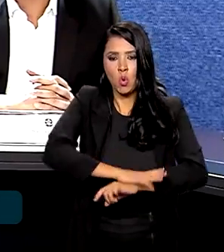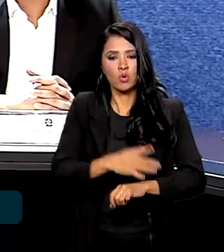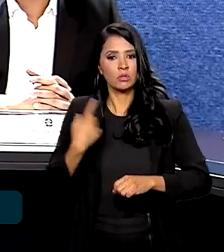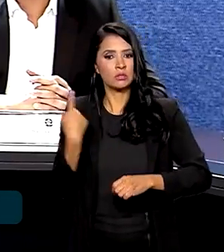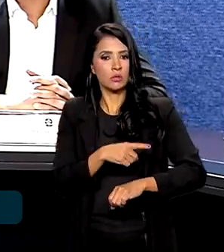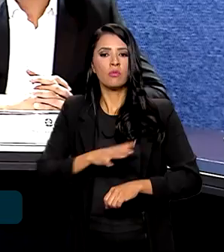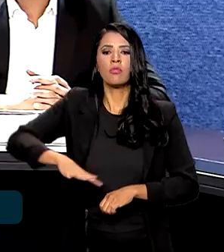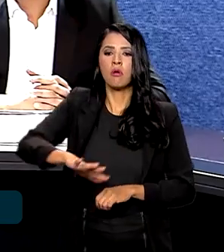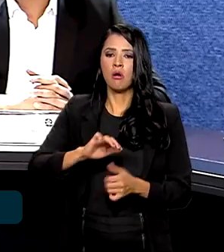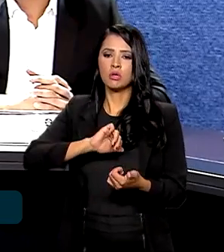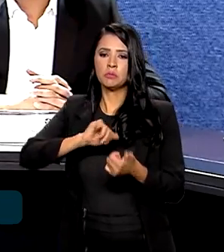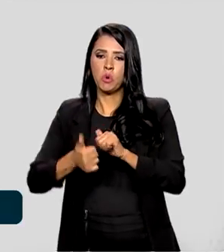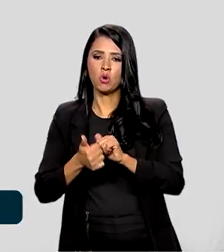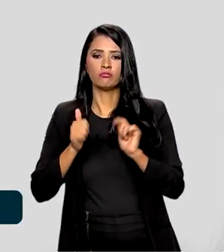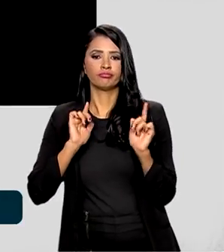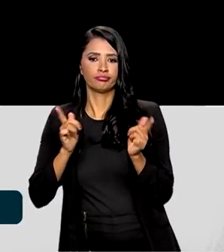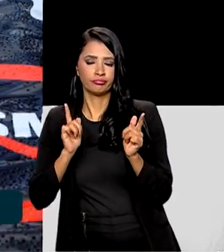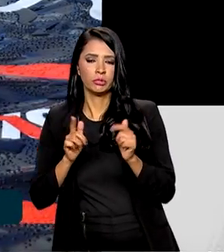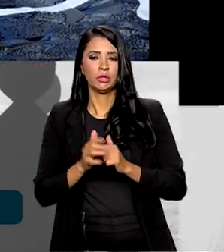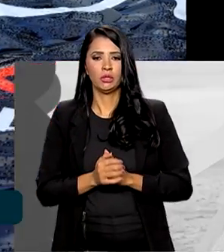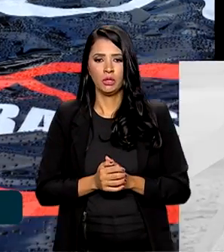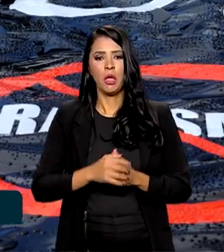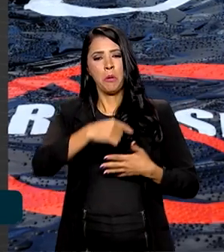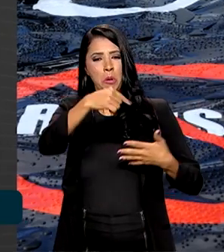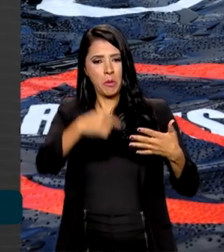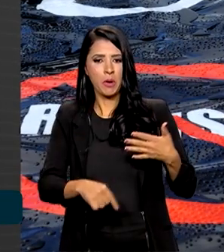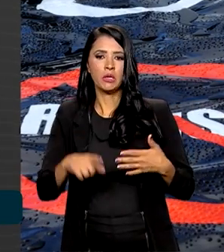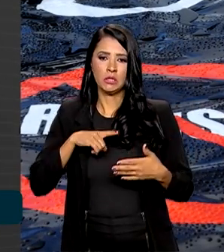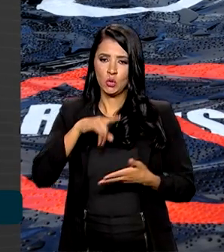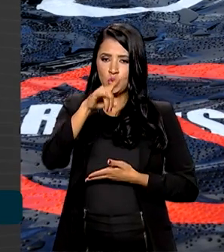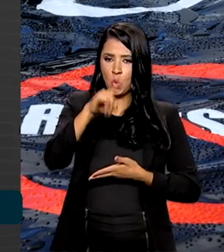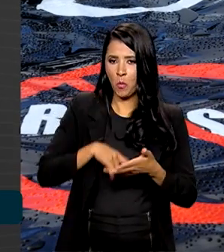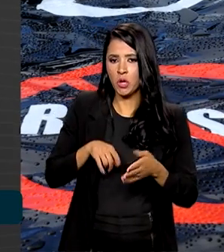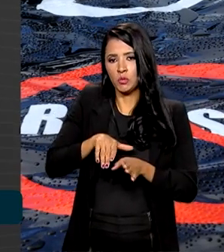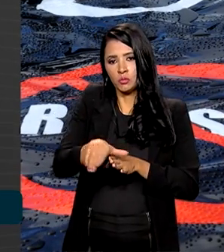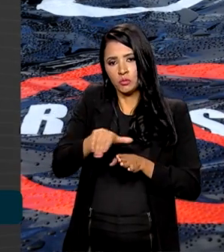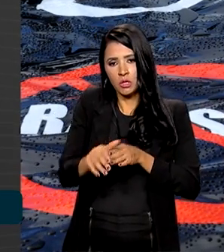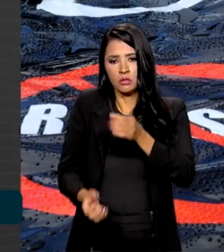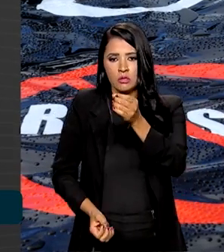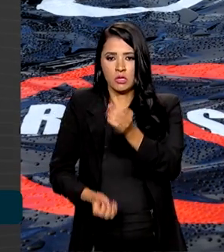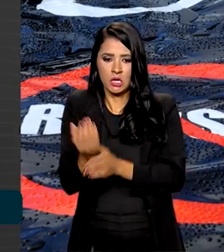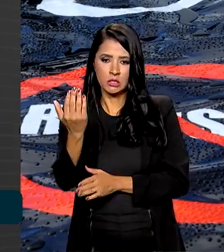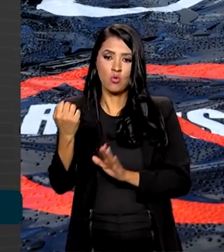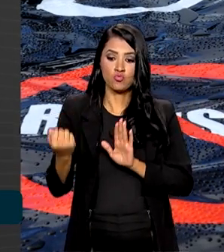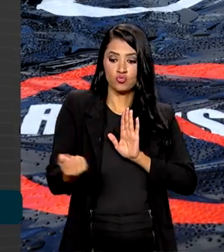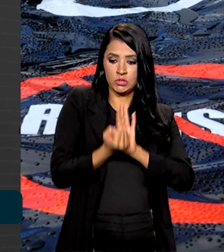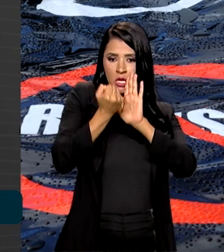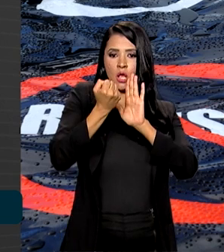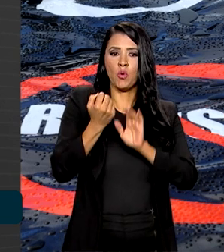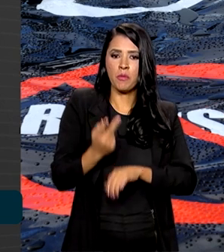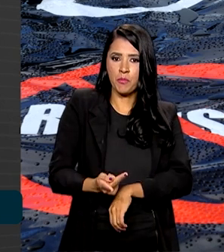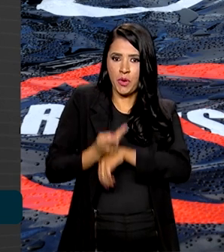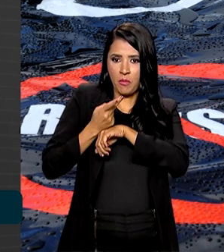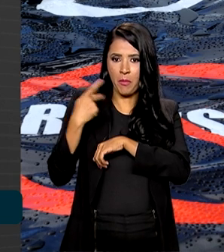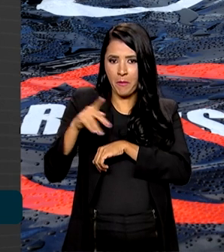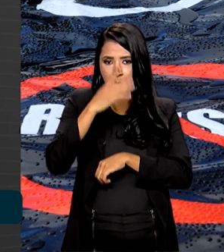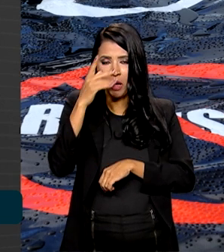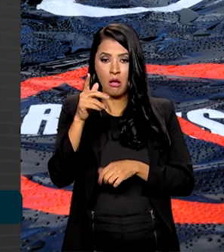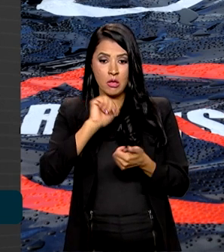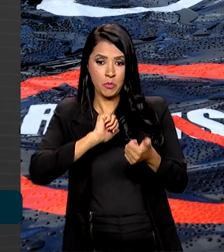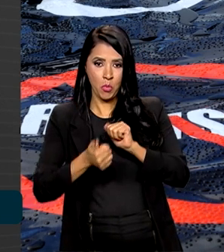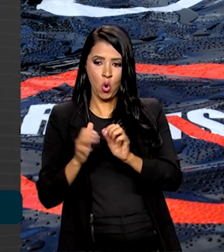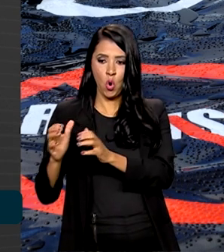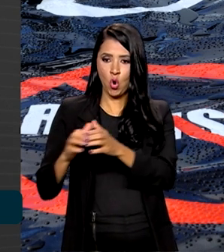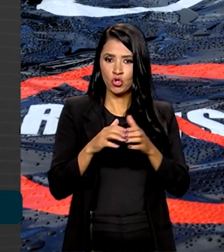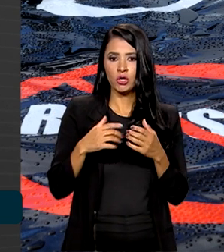área de esporte e lazer. Entre as ações, o documento recomenda a criação de um selo e prêmio para entidades esportivas